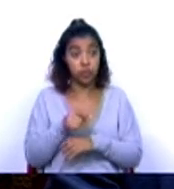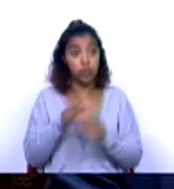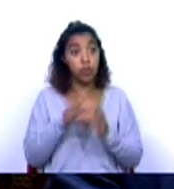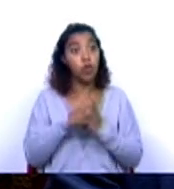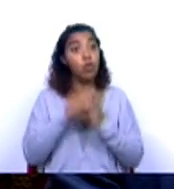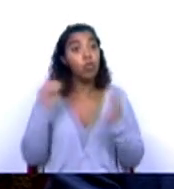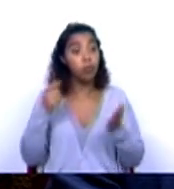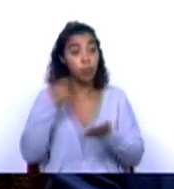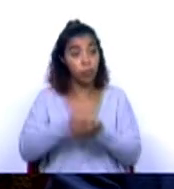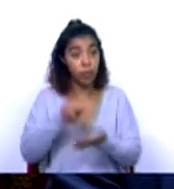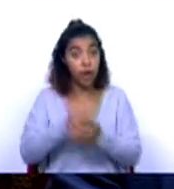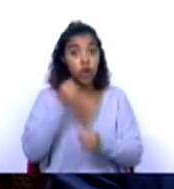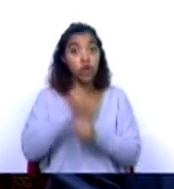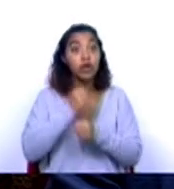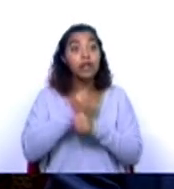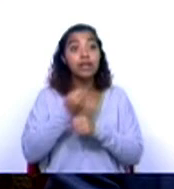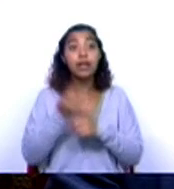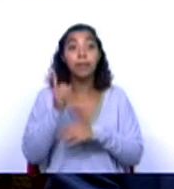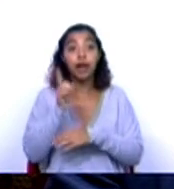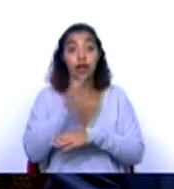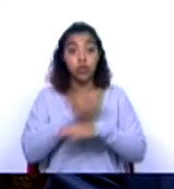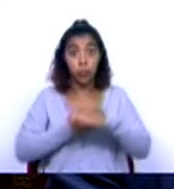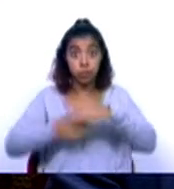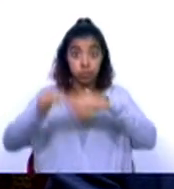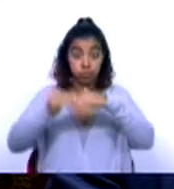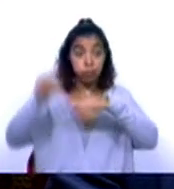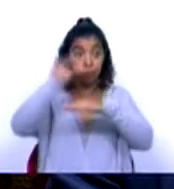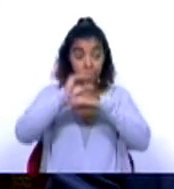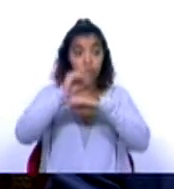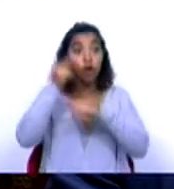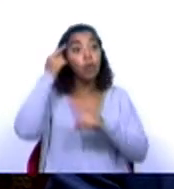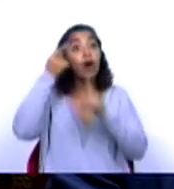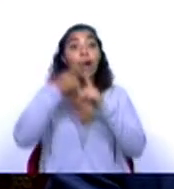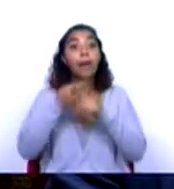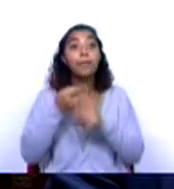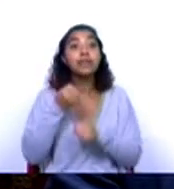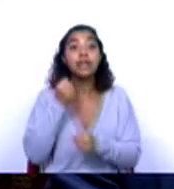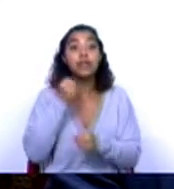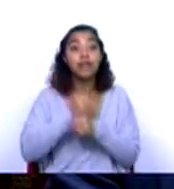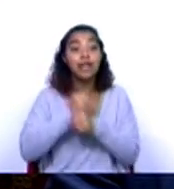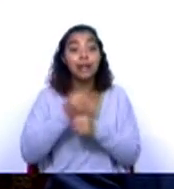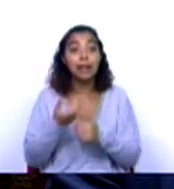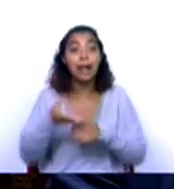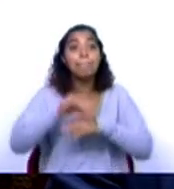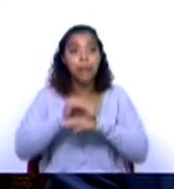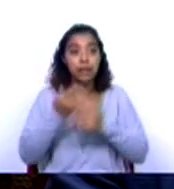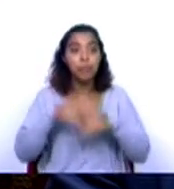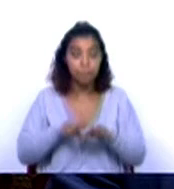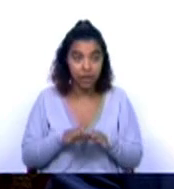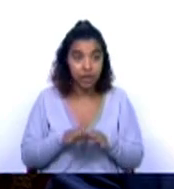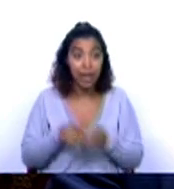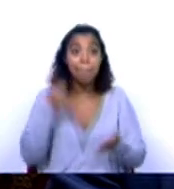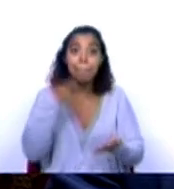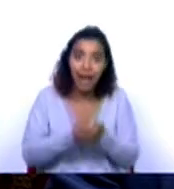pagamento do trabalho suplementar não que queira pôr as pessoas a fazer mais horas, mas que quer pagar-lhes melhor enquanto essas mais horas são